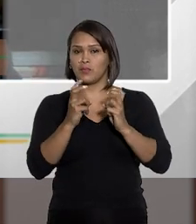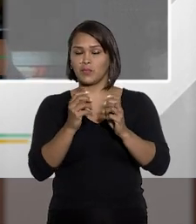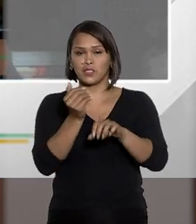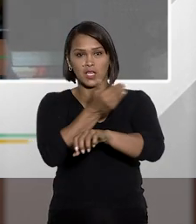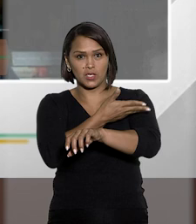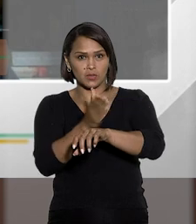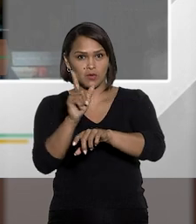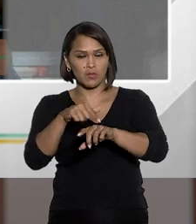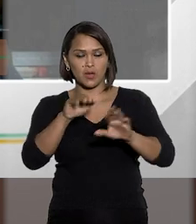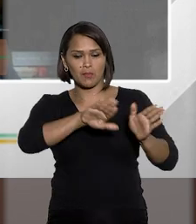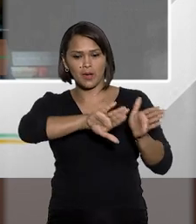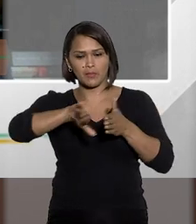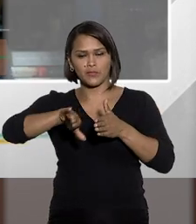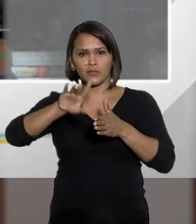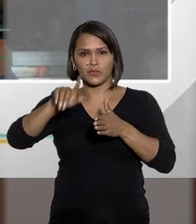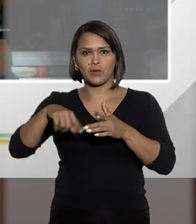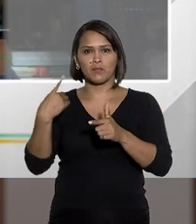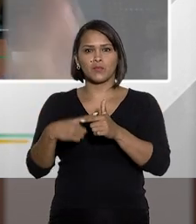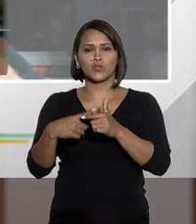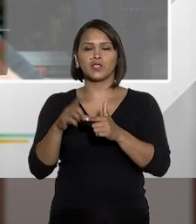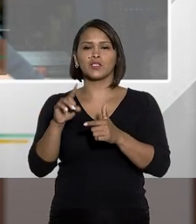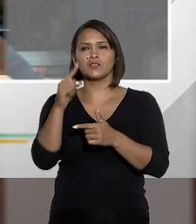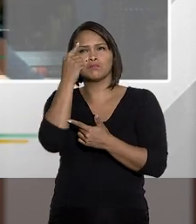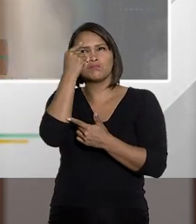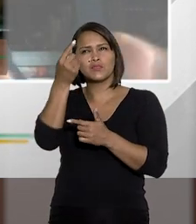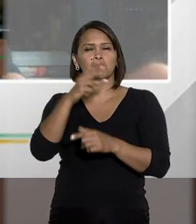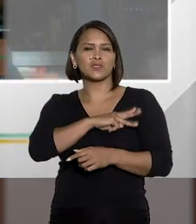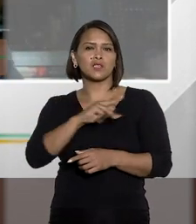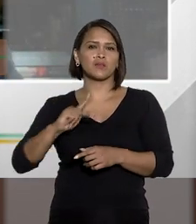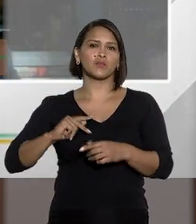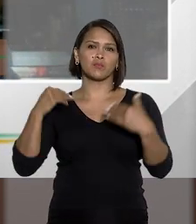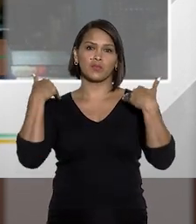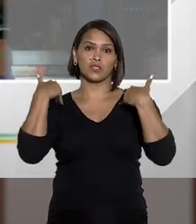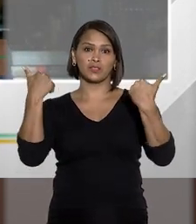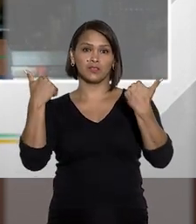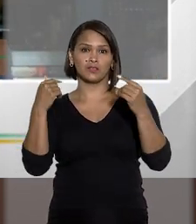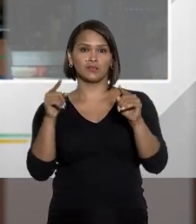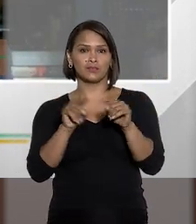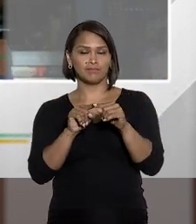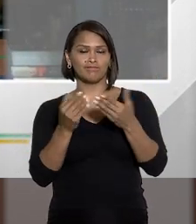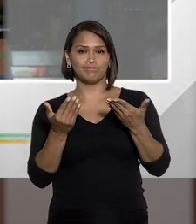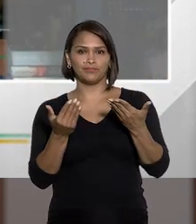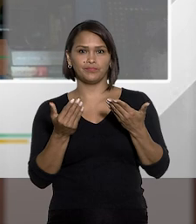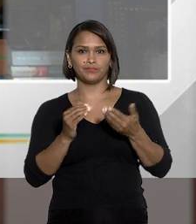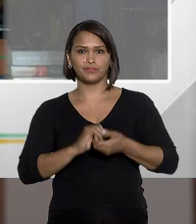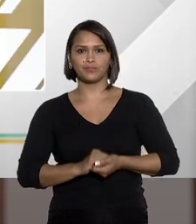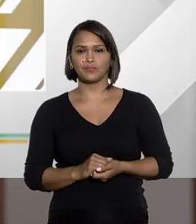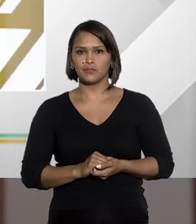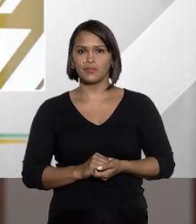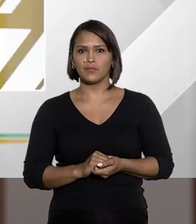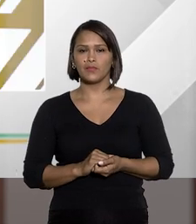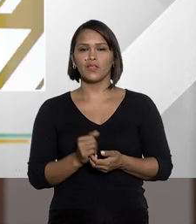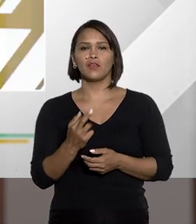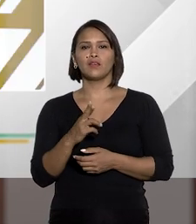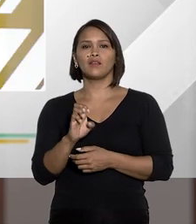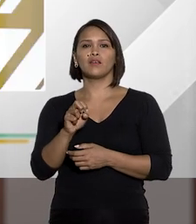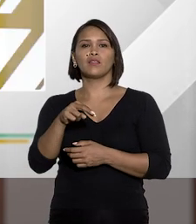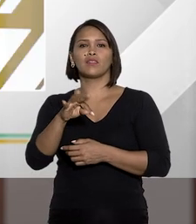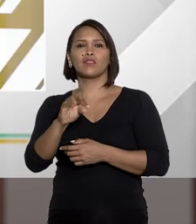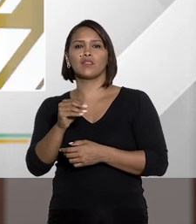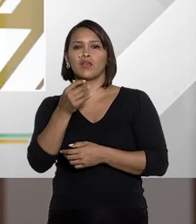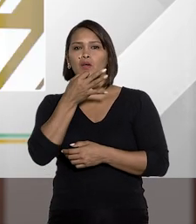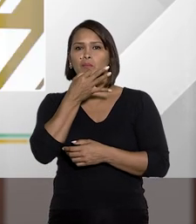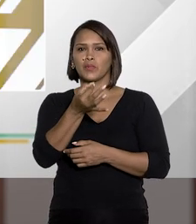Então, olha só, esse comportamento ficou de fora, porque ele só pensava em Ministério Público e Magistratura. Professor Renato,